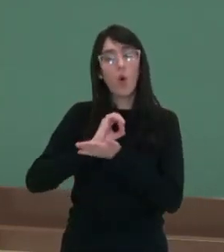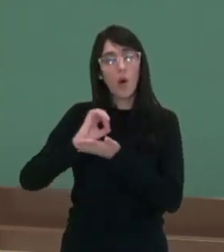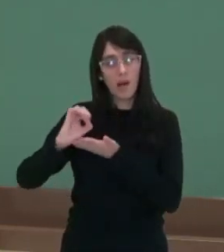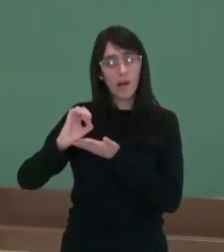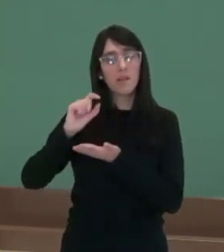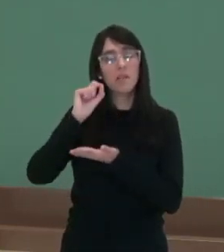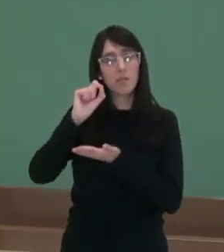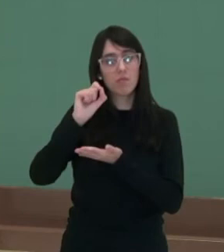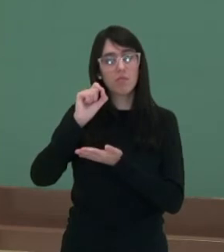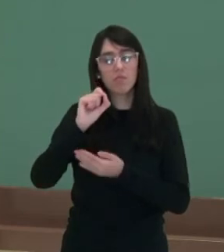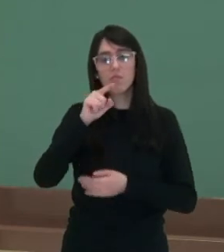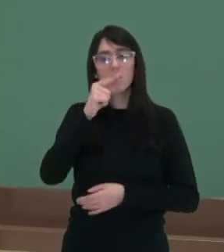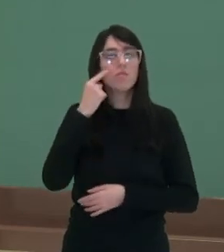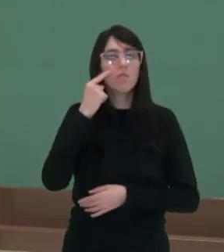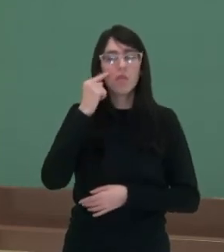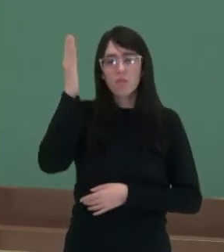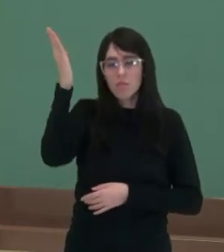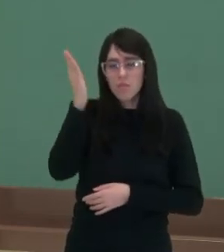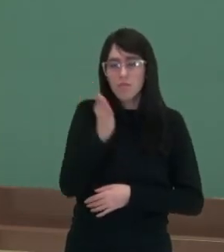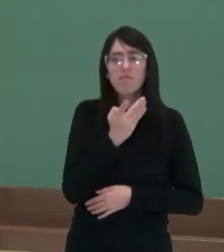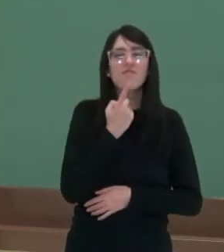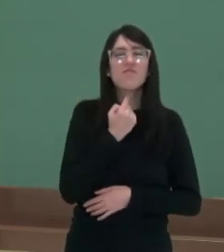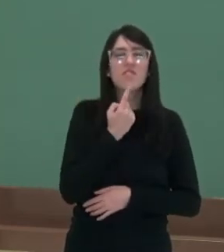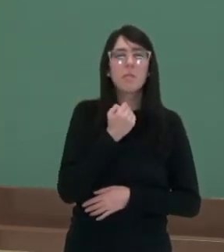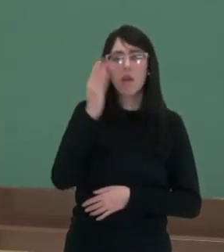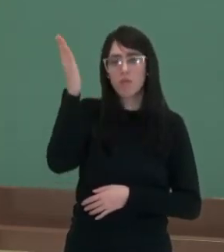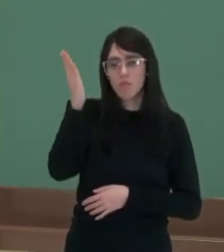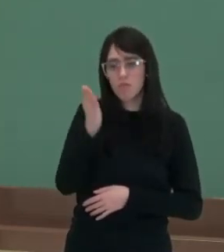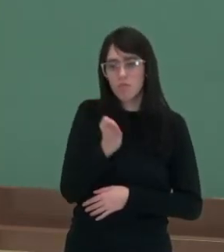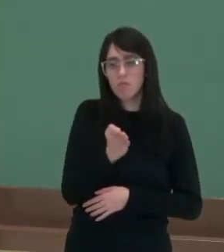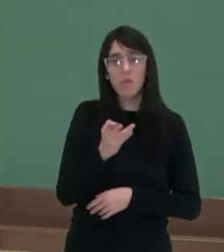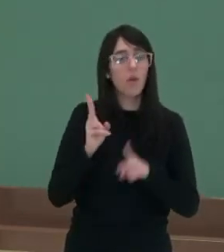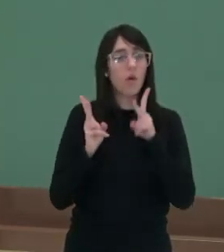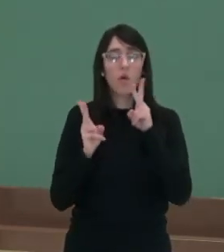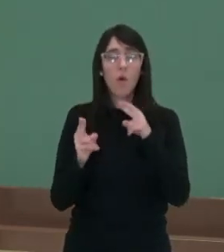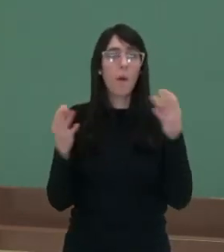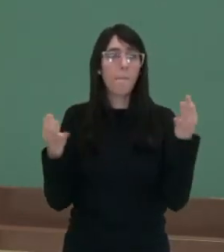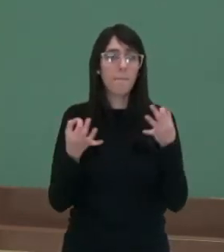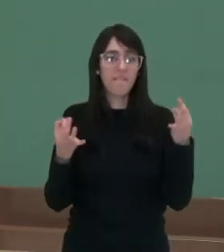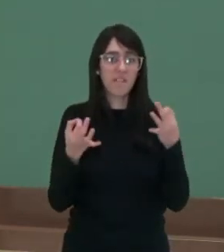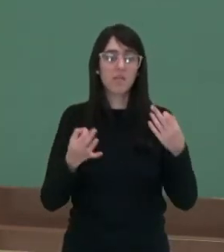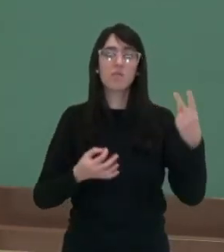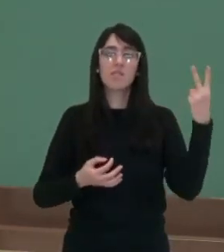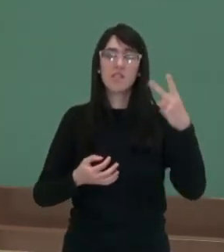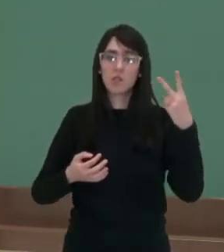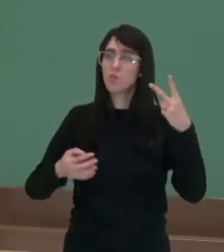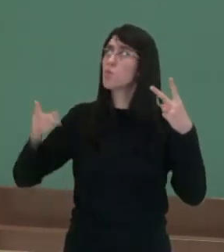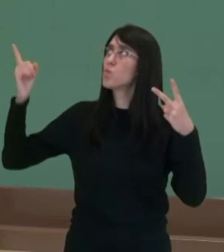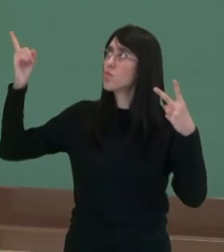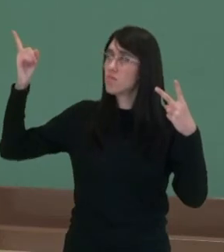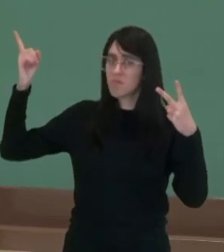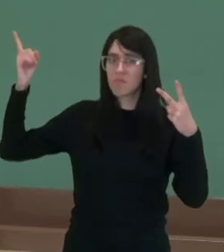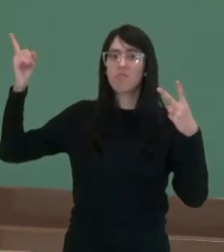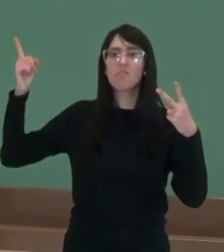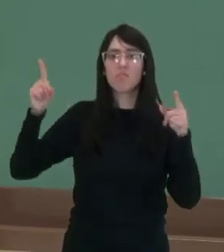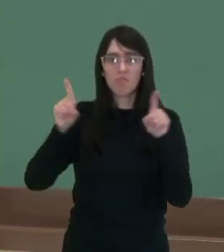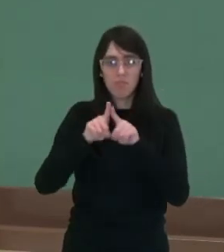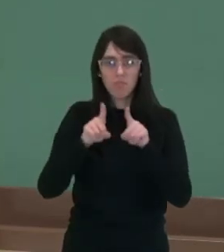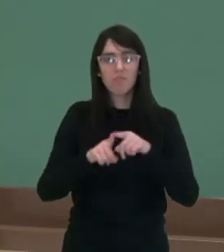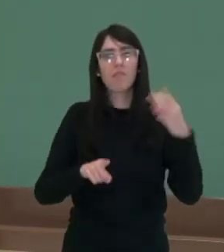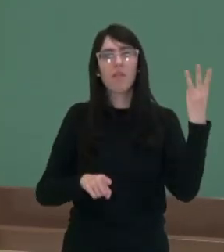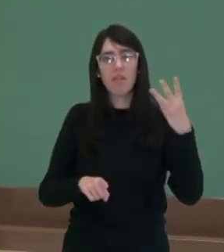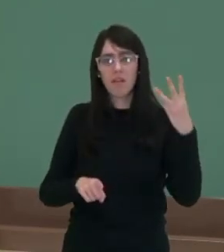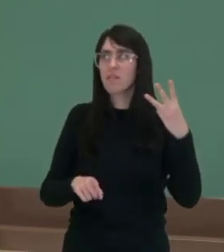nós cortando neste plano aqui vamos obter duas partes iguais. Aqui também nesta outra substância